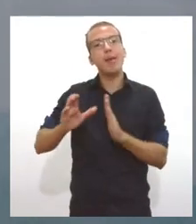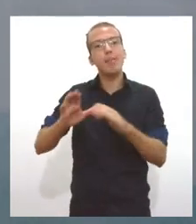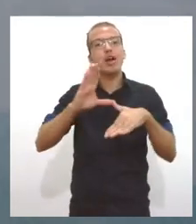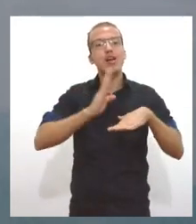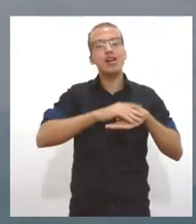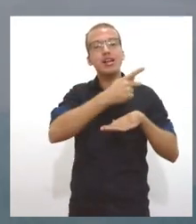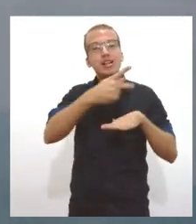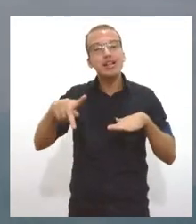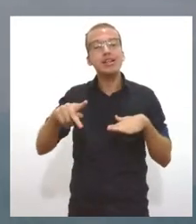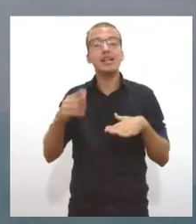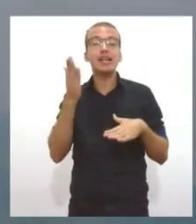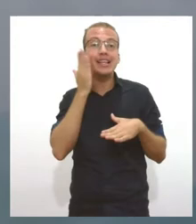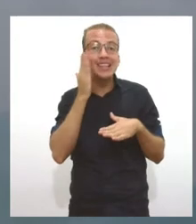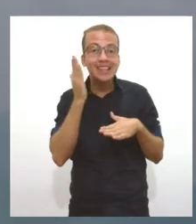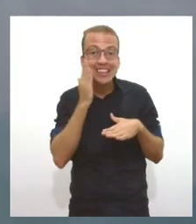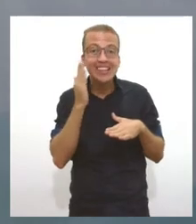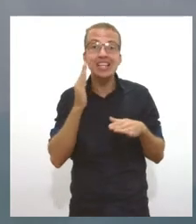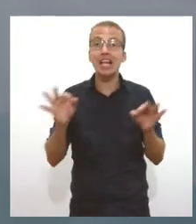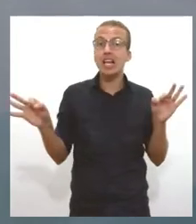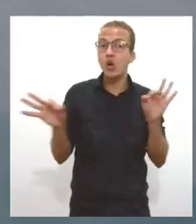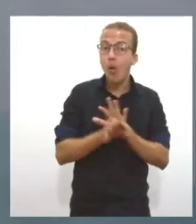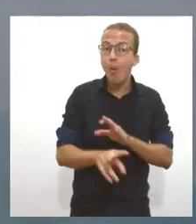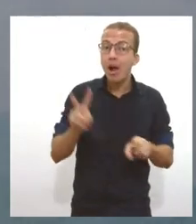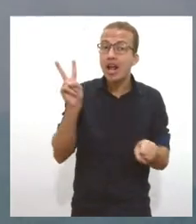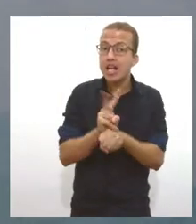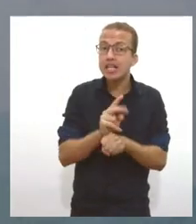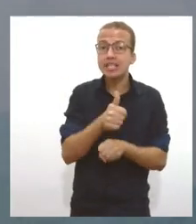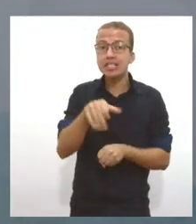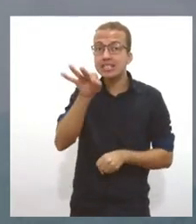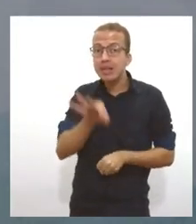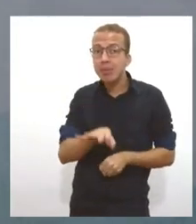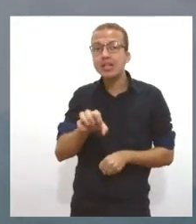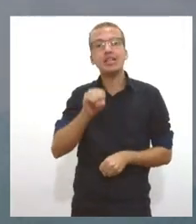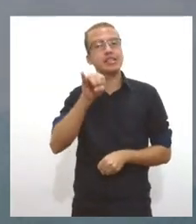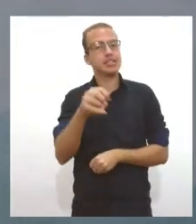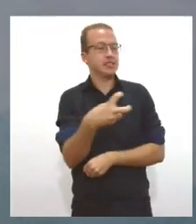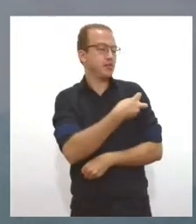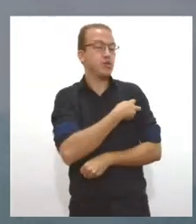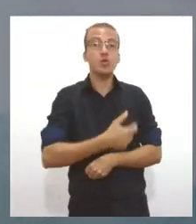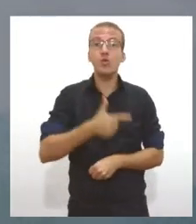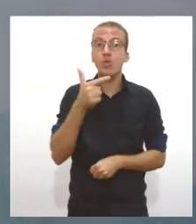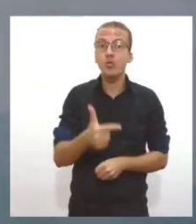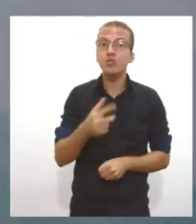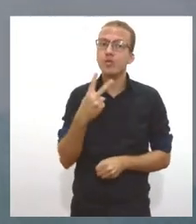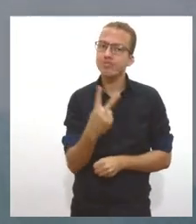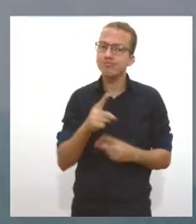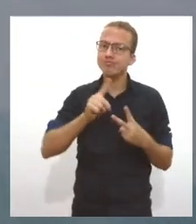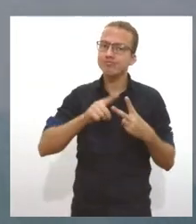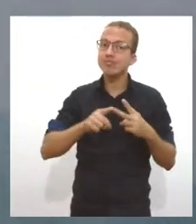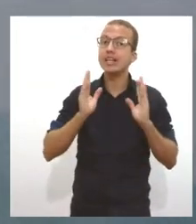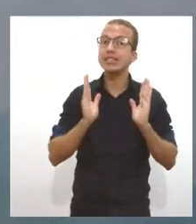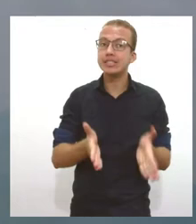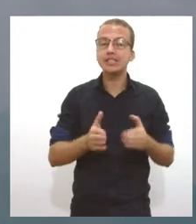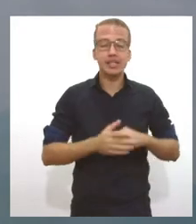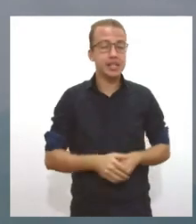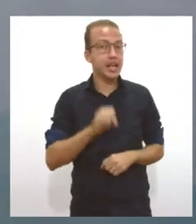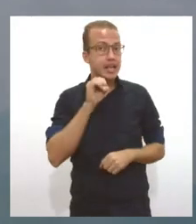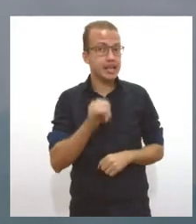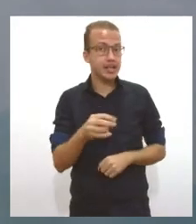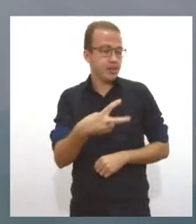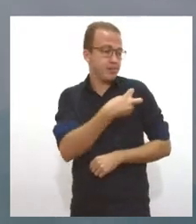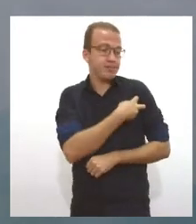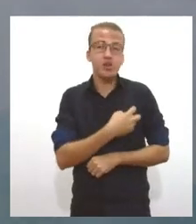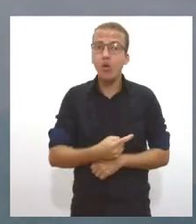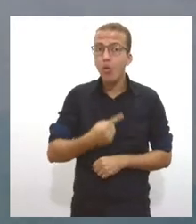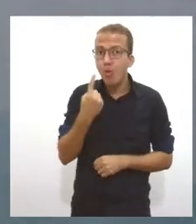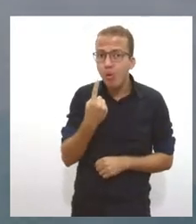completude na resposta imunológica quando tiver a segunda dose. Então, aqueles usuários que só receberam apenas uma dose, eles não